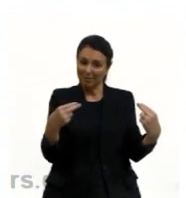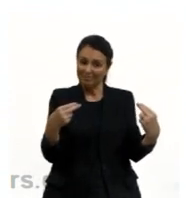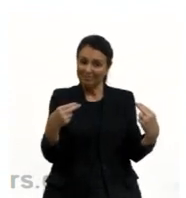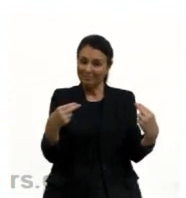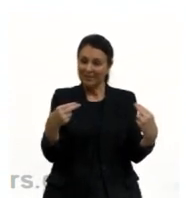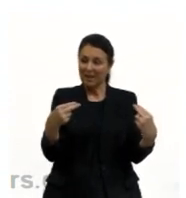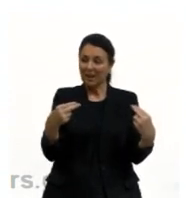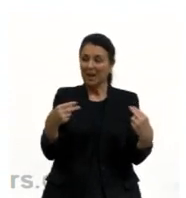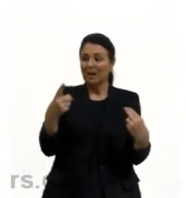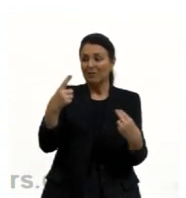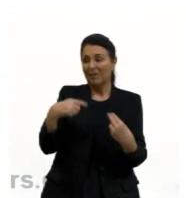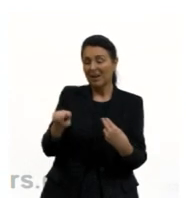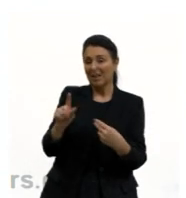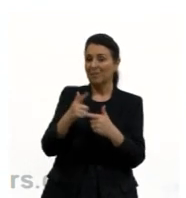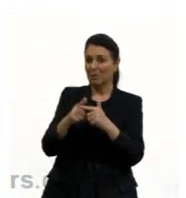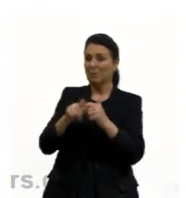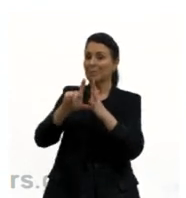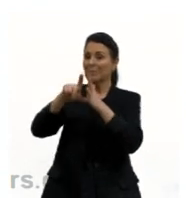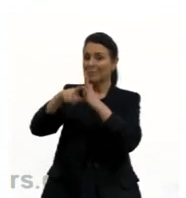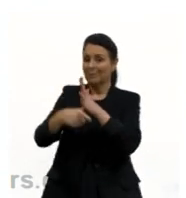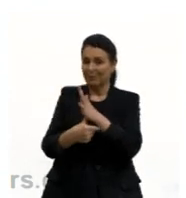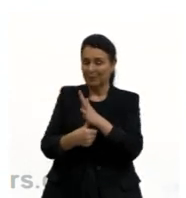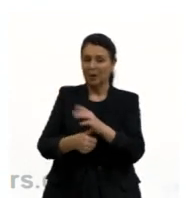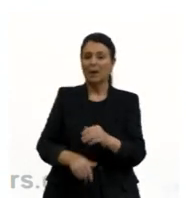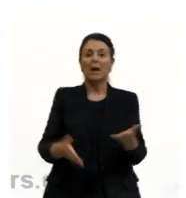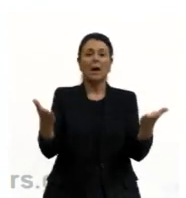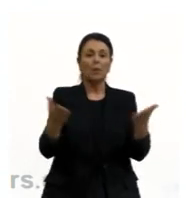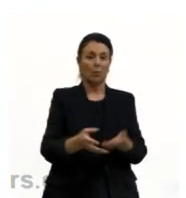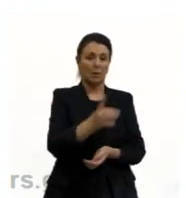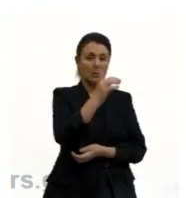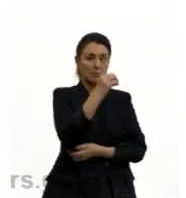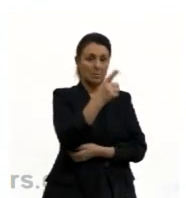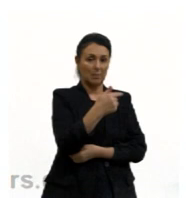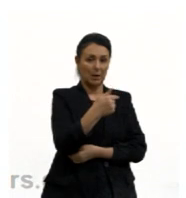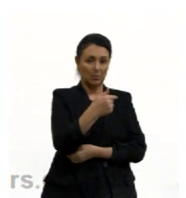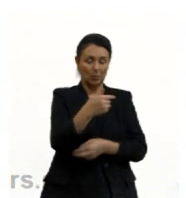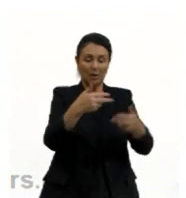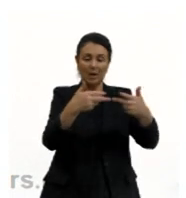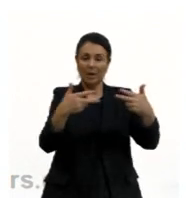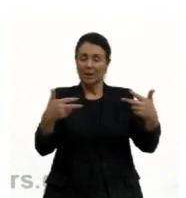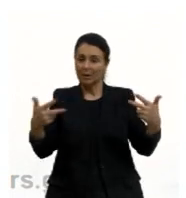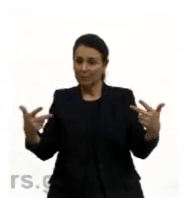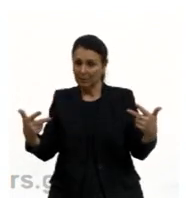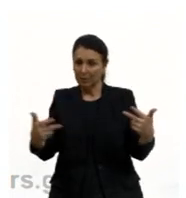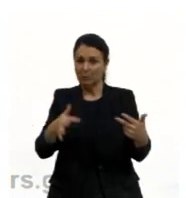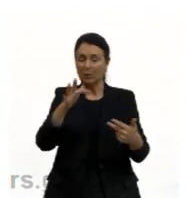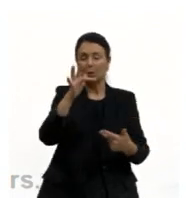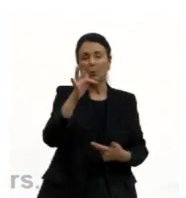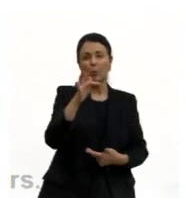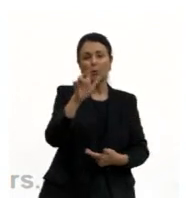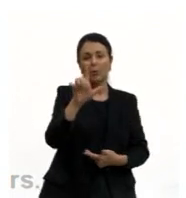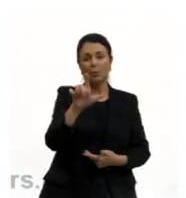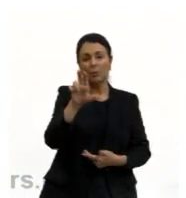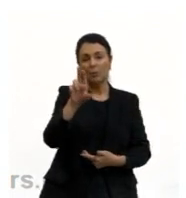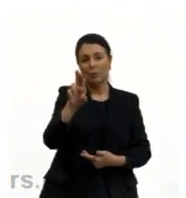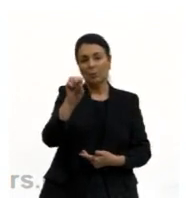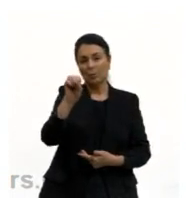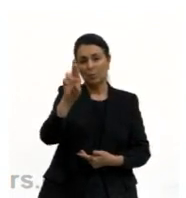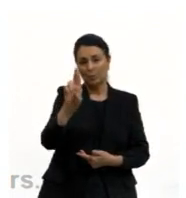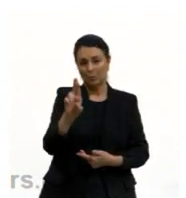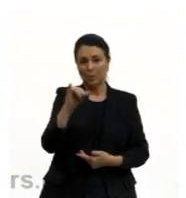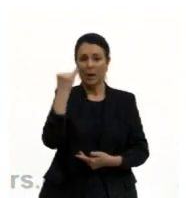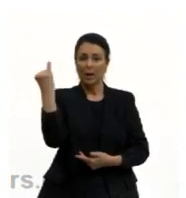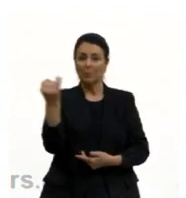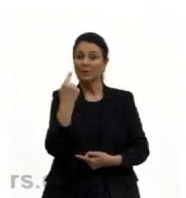desandar. Quais são esses 17 elementos fundamentais? O flúor, por exemplo, é super importante para os nossos